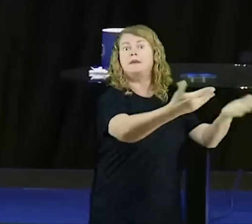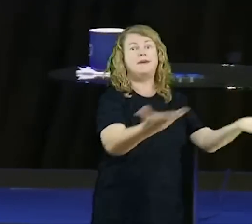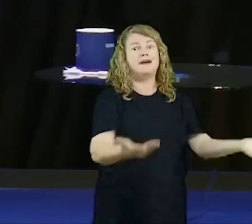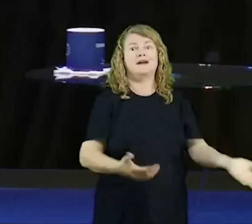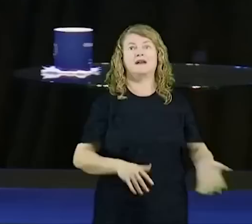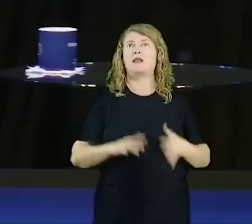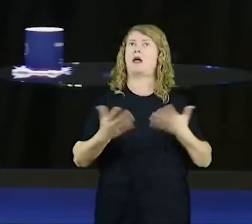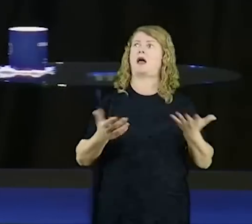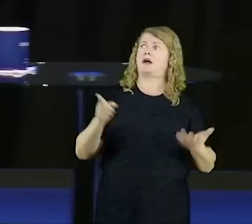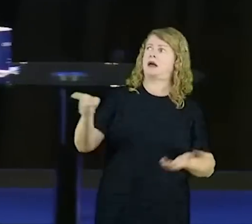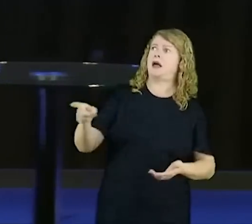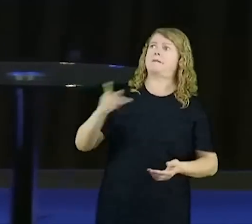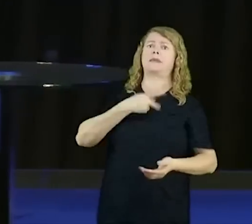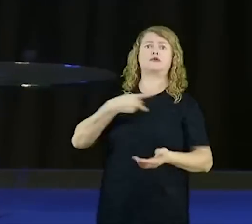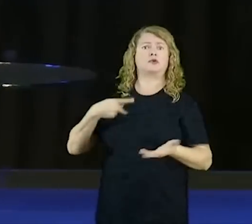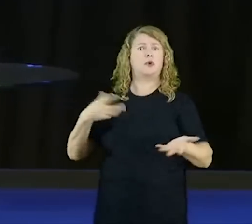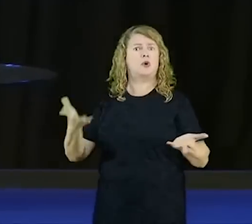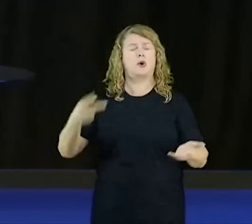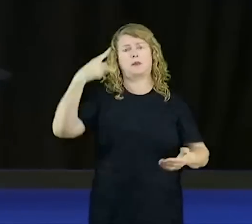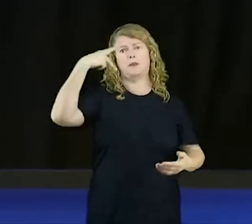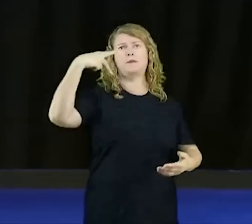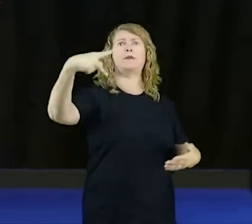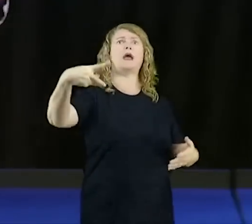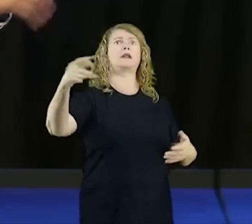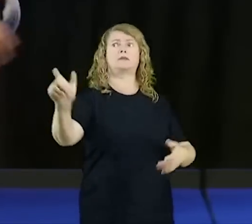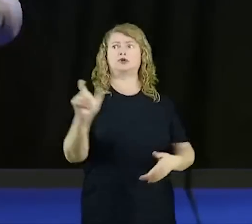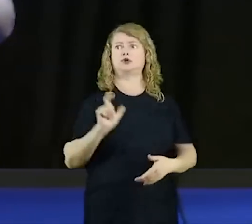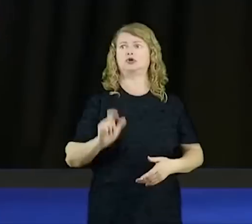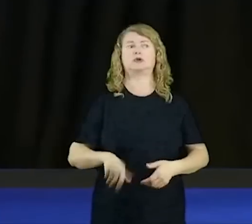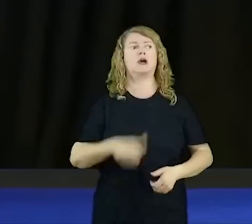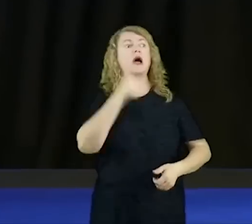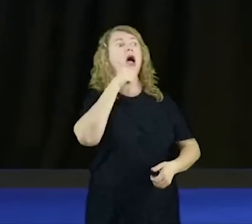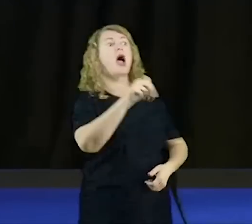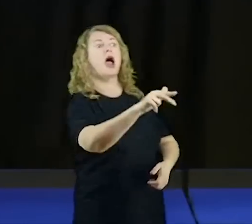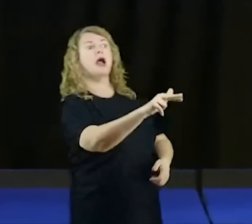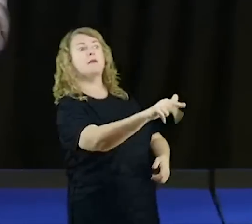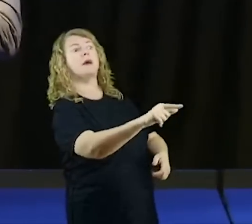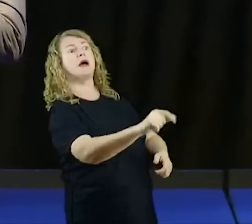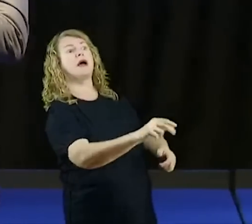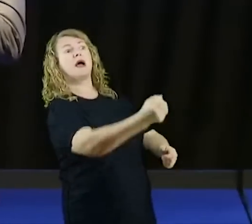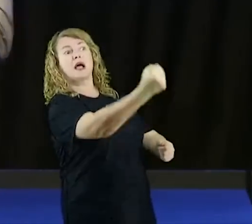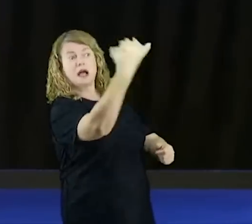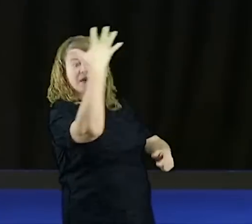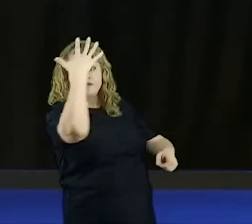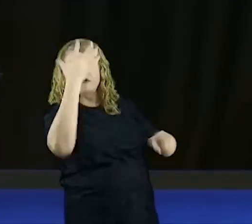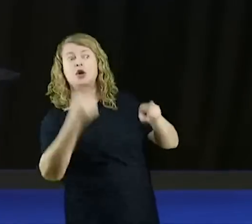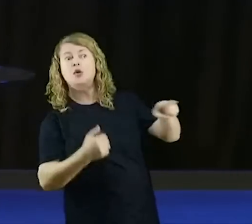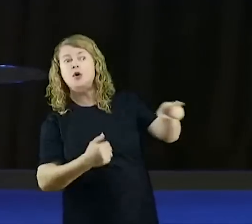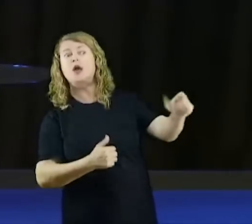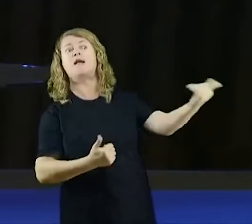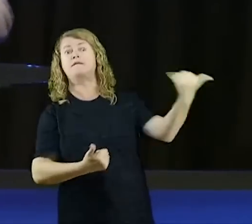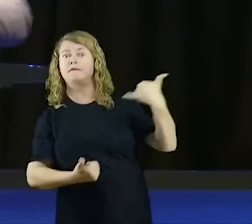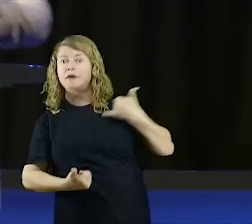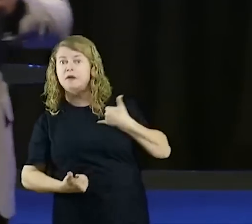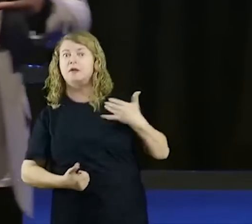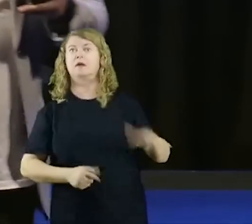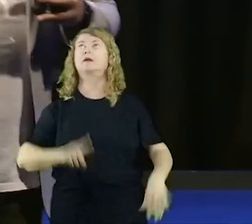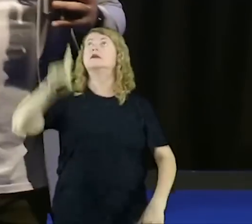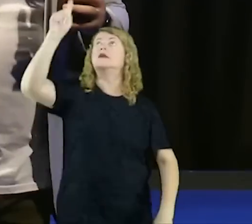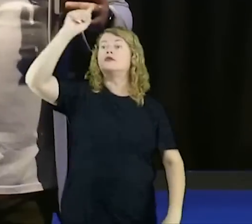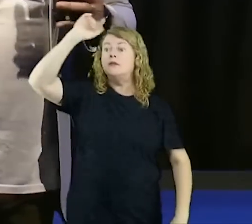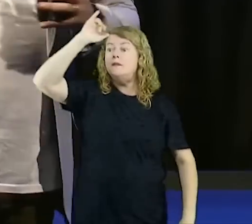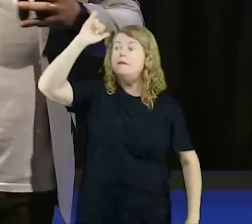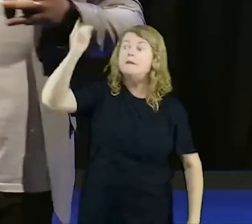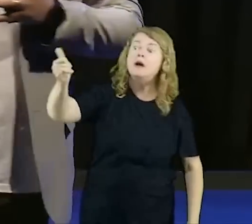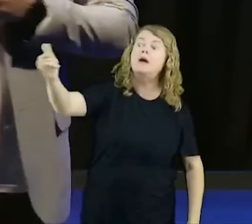ele é um profeta. Um profeta me disse, uma irmã me revelou, olha, Deus levantou uma pessoa para me dizer, não